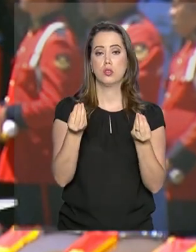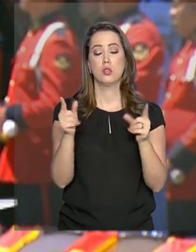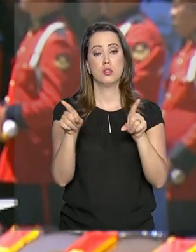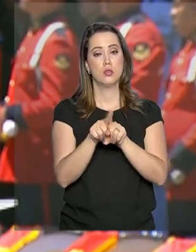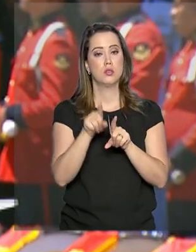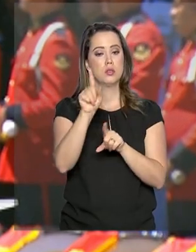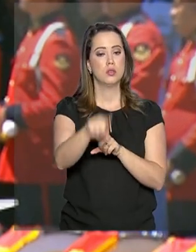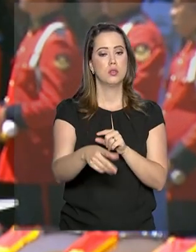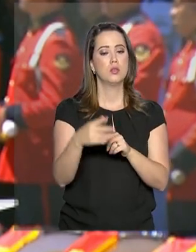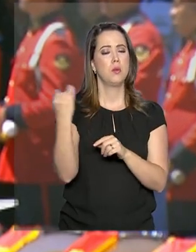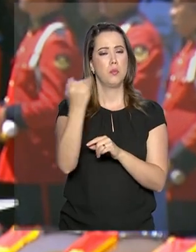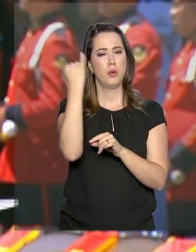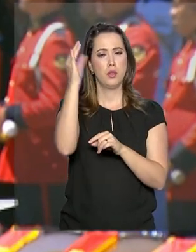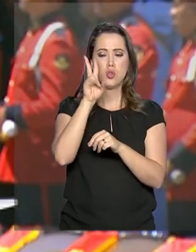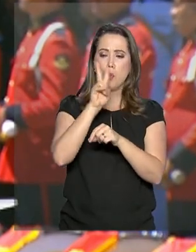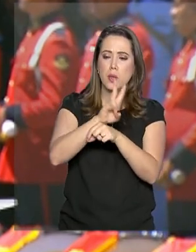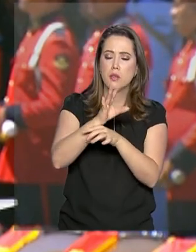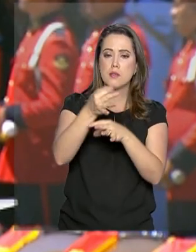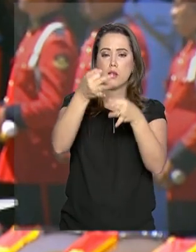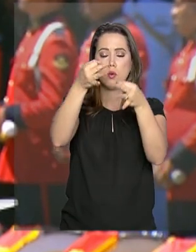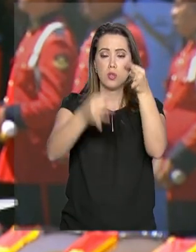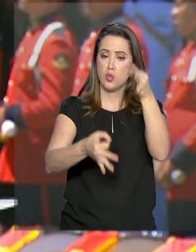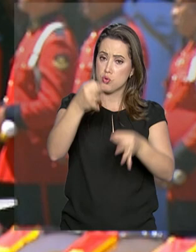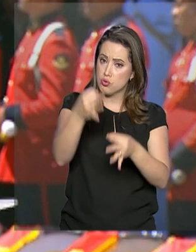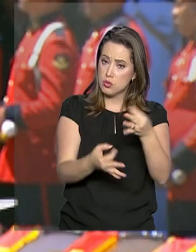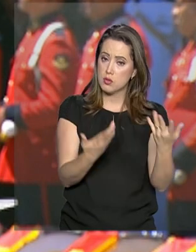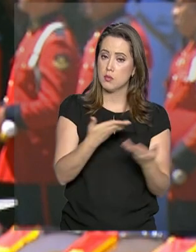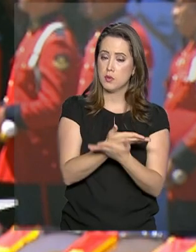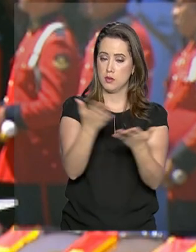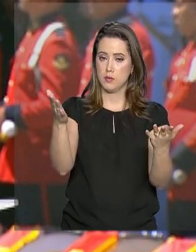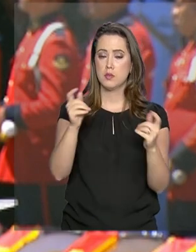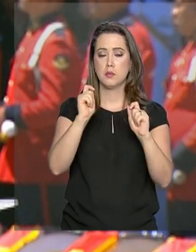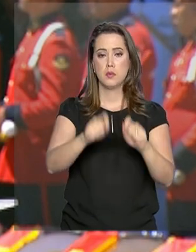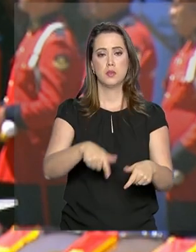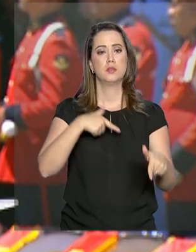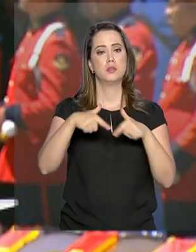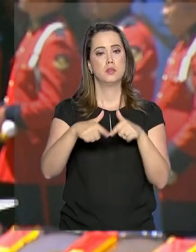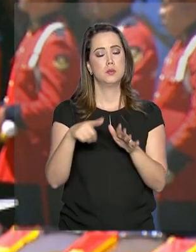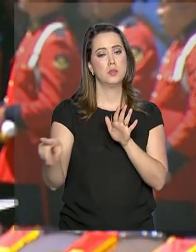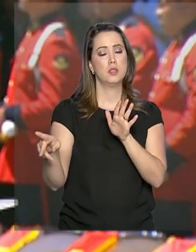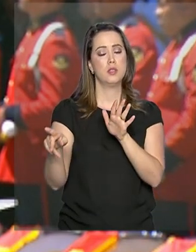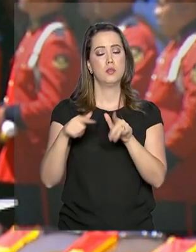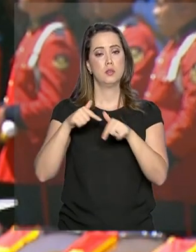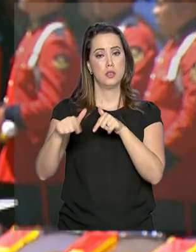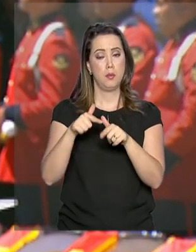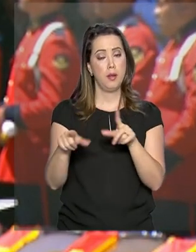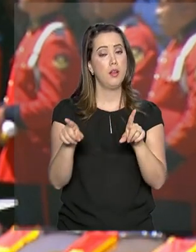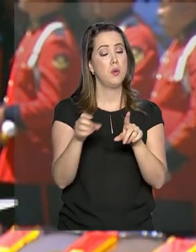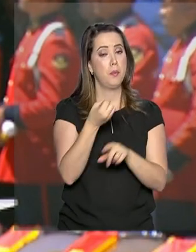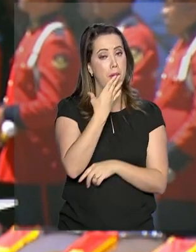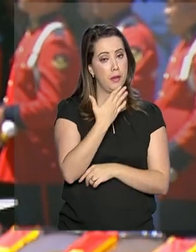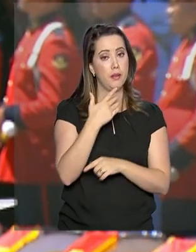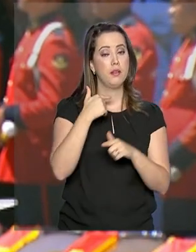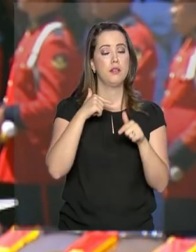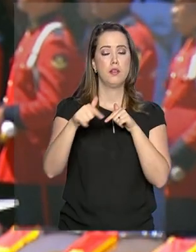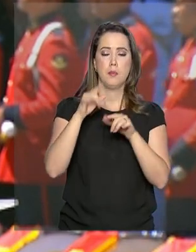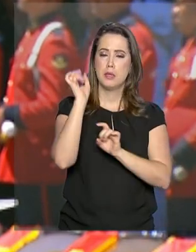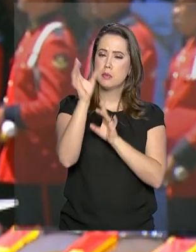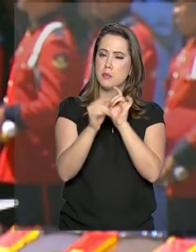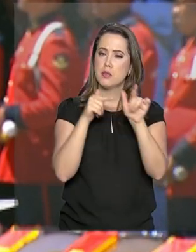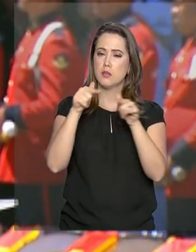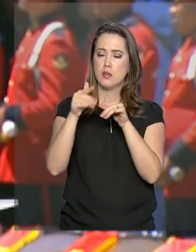retaguarda jurídica para que vocês possam bem exercer o seu trabalho, em especial nas missões